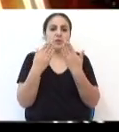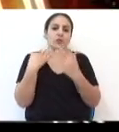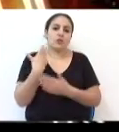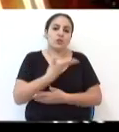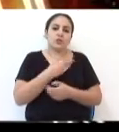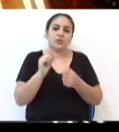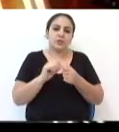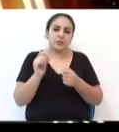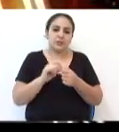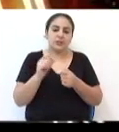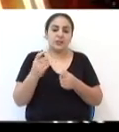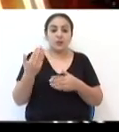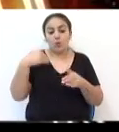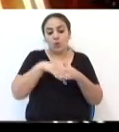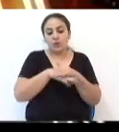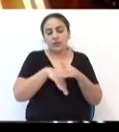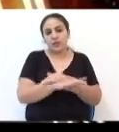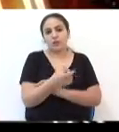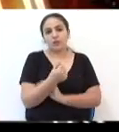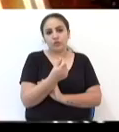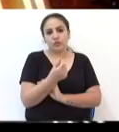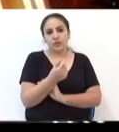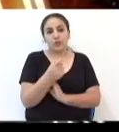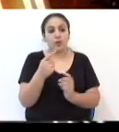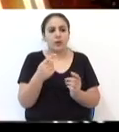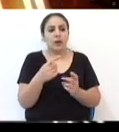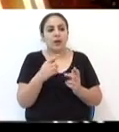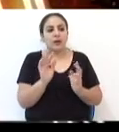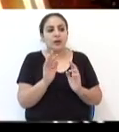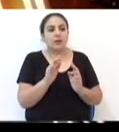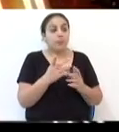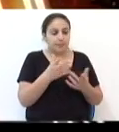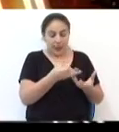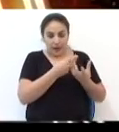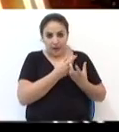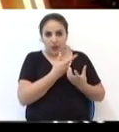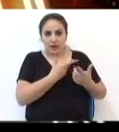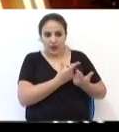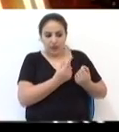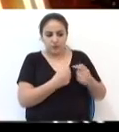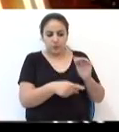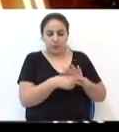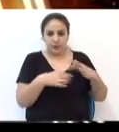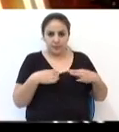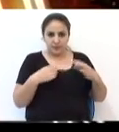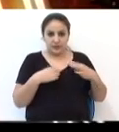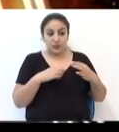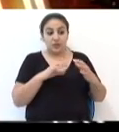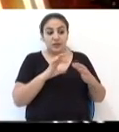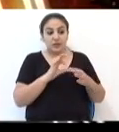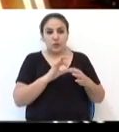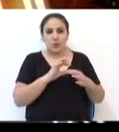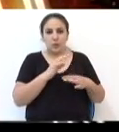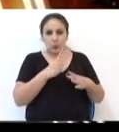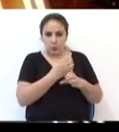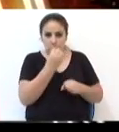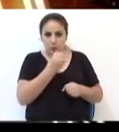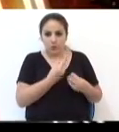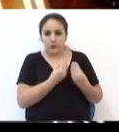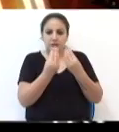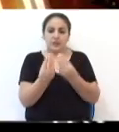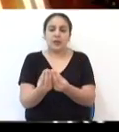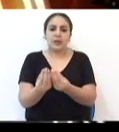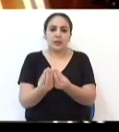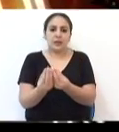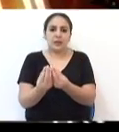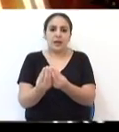e fazer uma arrecadação tirando as despesas das camisetas. Tudo que for arrecadado nesse desfile será destinado